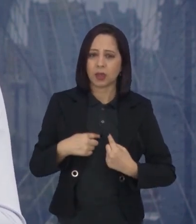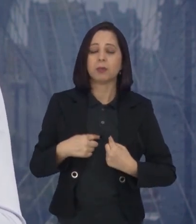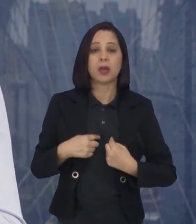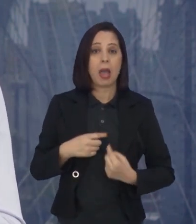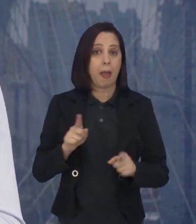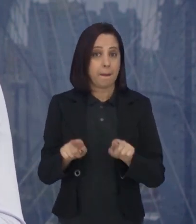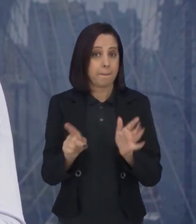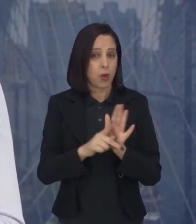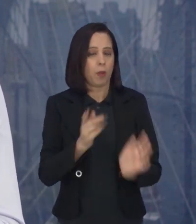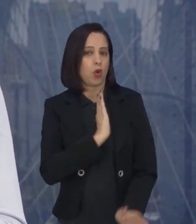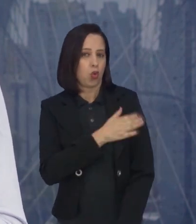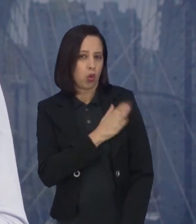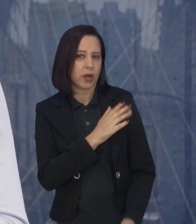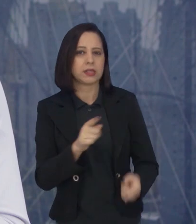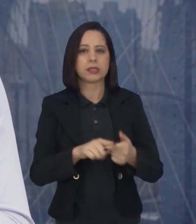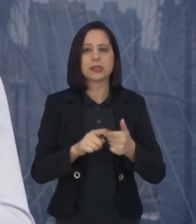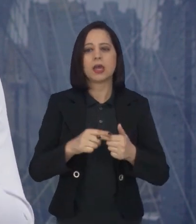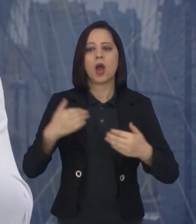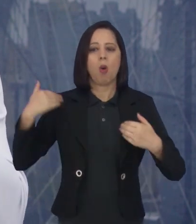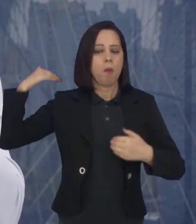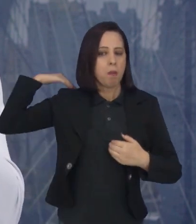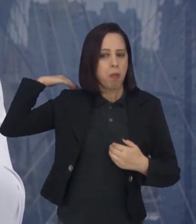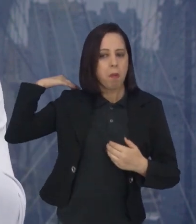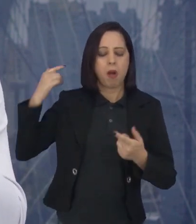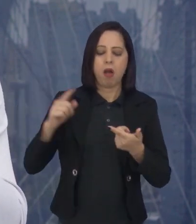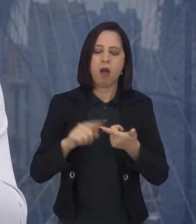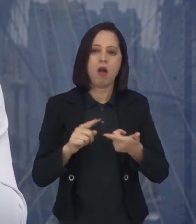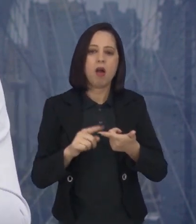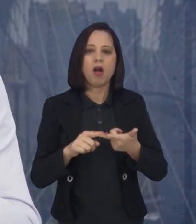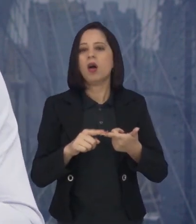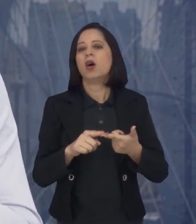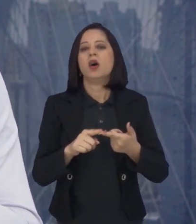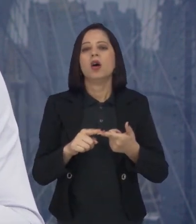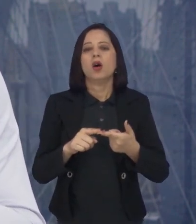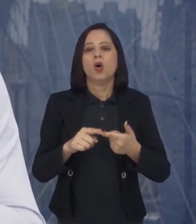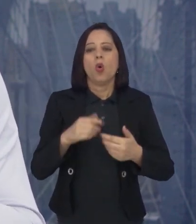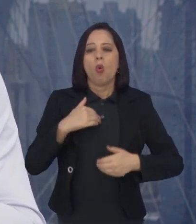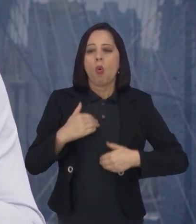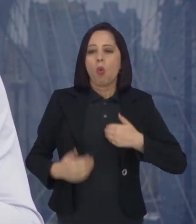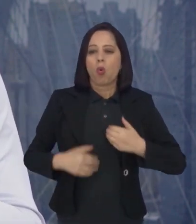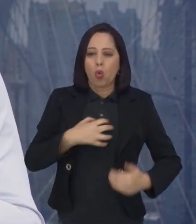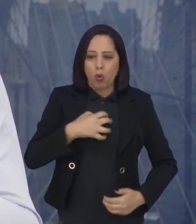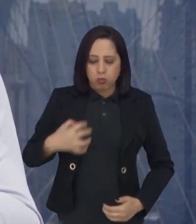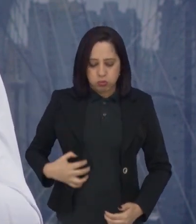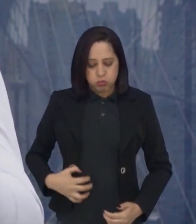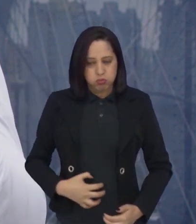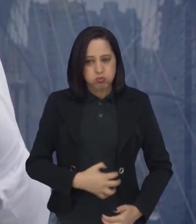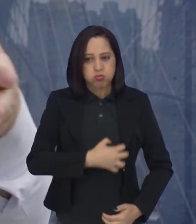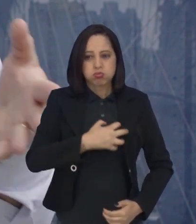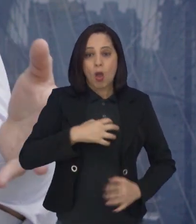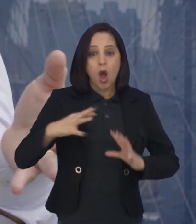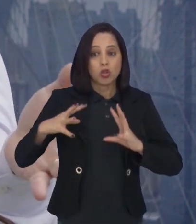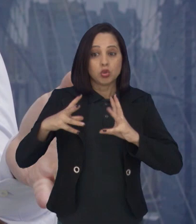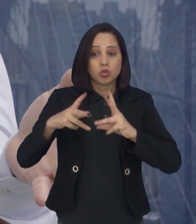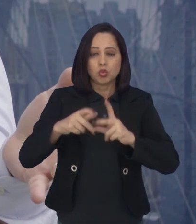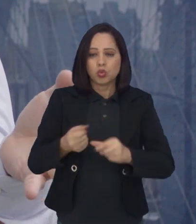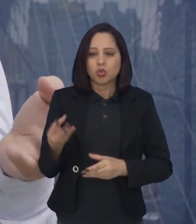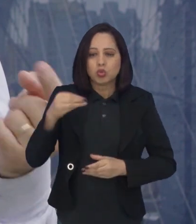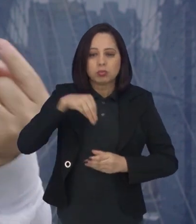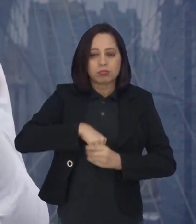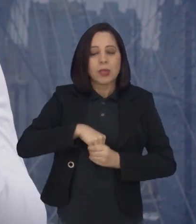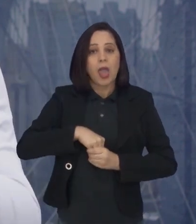cardíaco, respiratório, endóculo, pulmonar. Ele que faz a homeostasia, o refinamento. Então, eu uso o